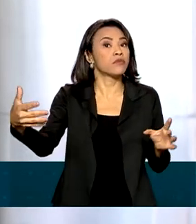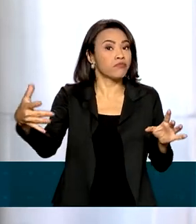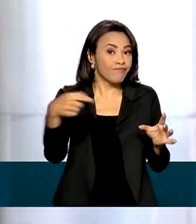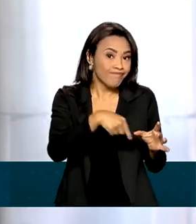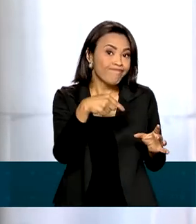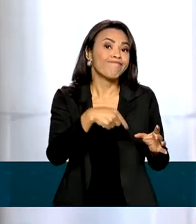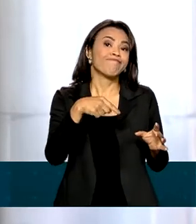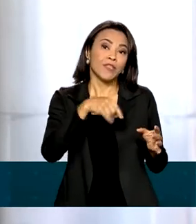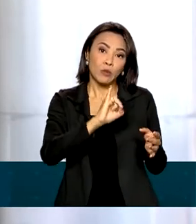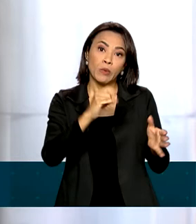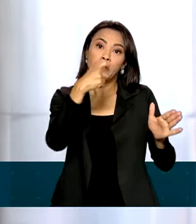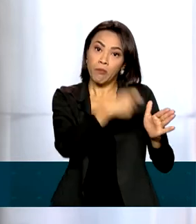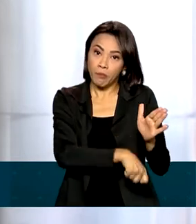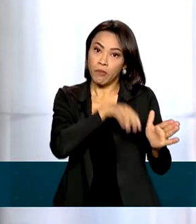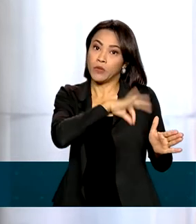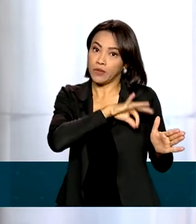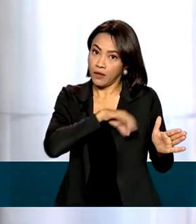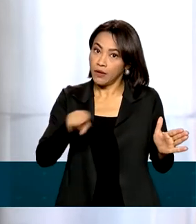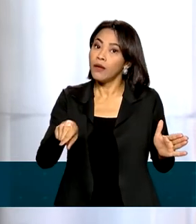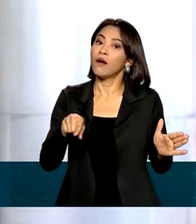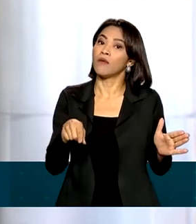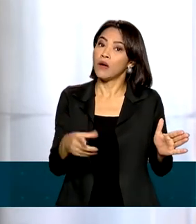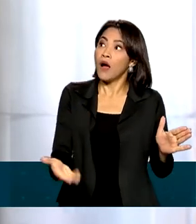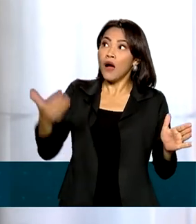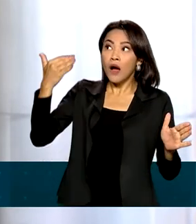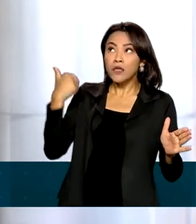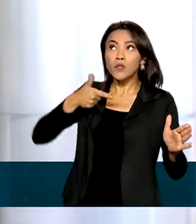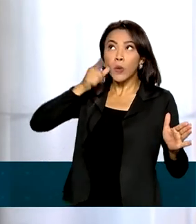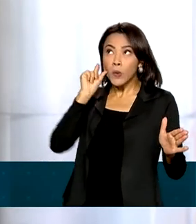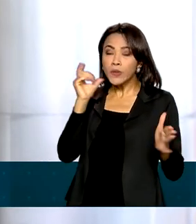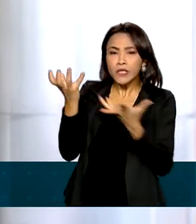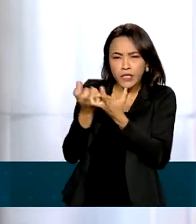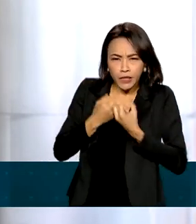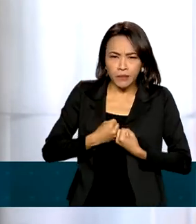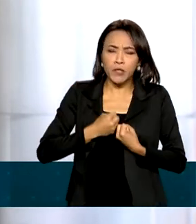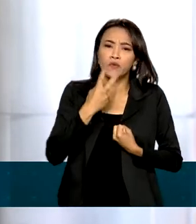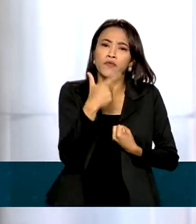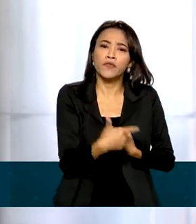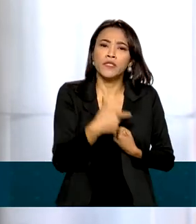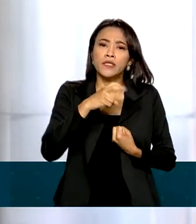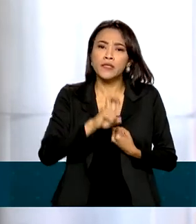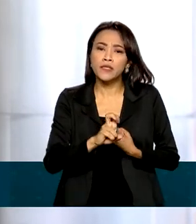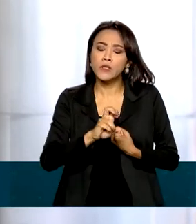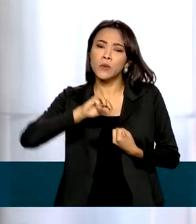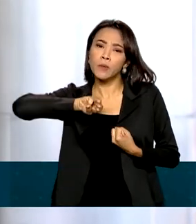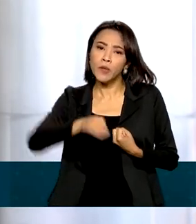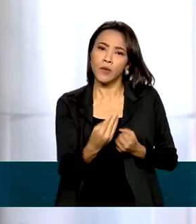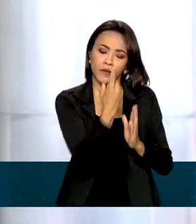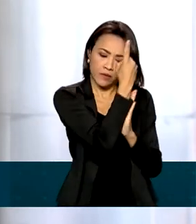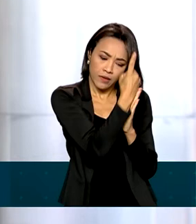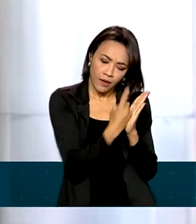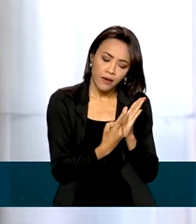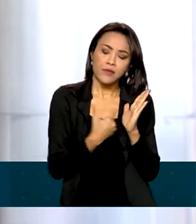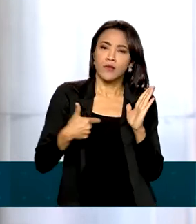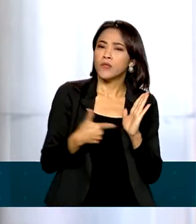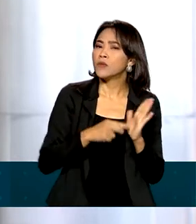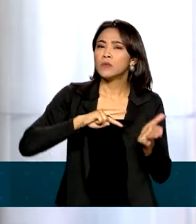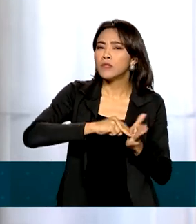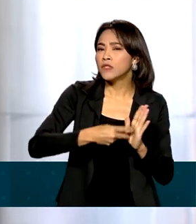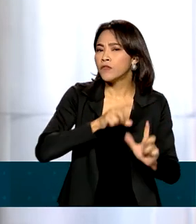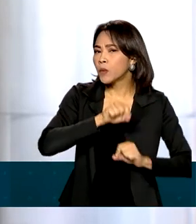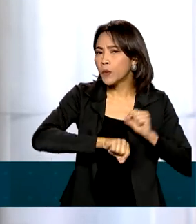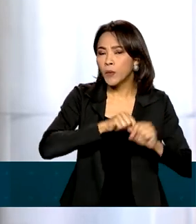Até o fim da manhã de ontem, a Receita já havia recebido mais de 25 milhões de declarações, o que representa